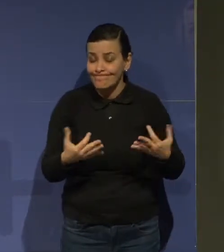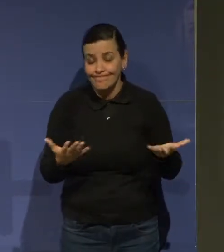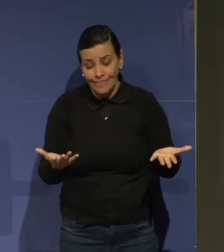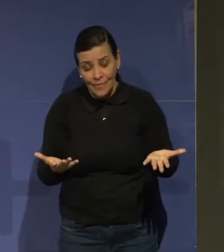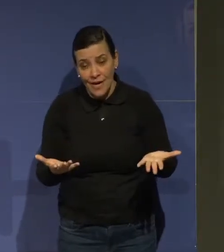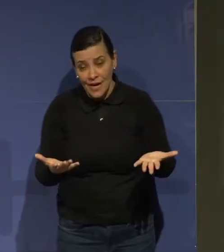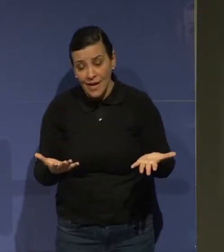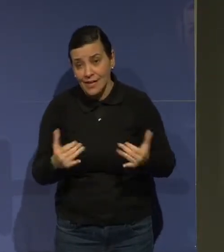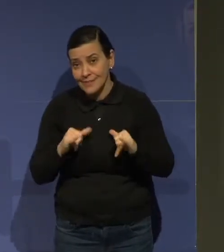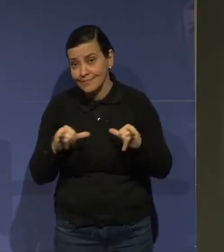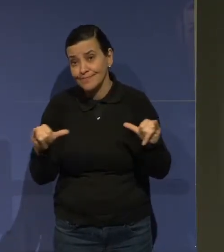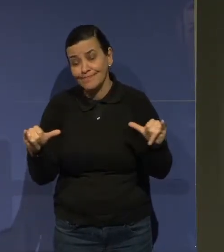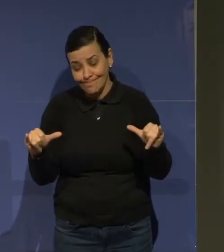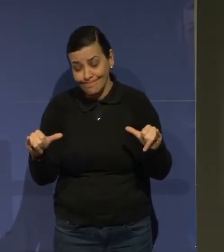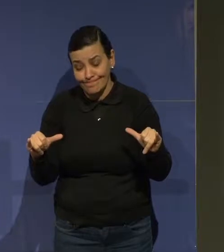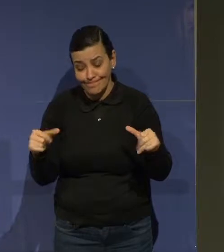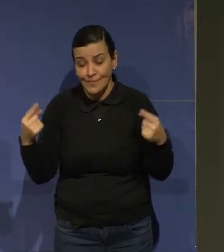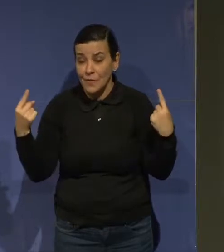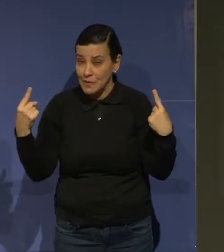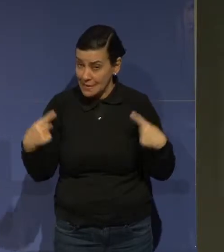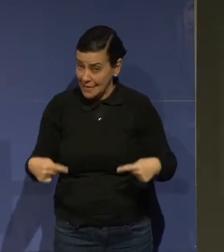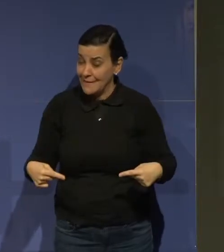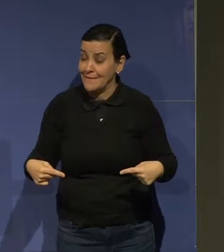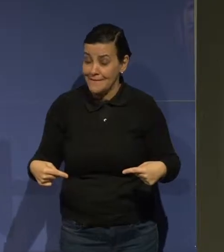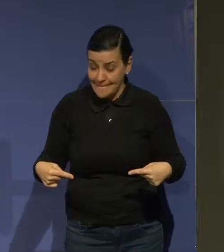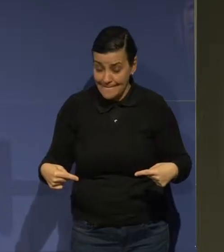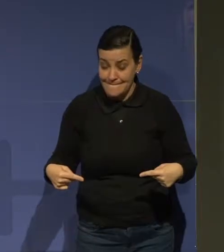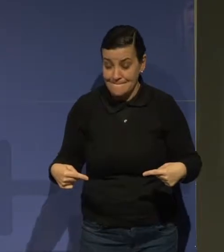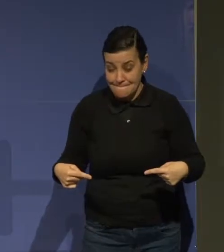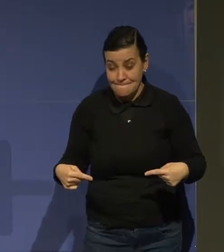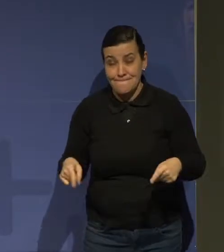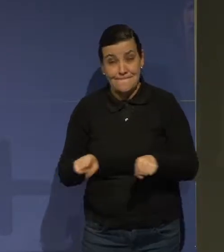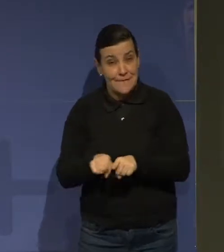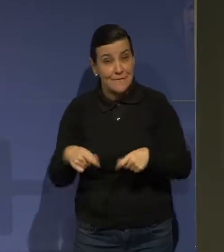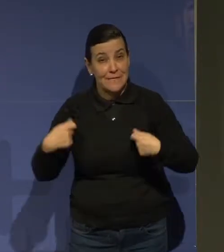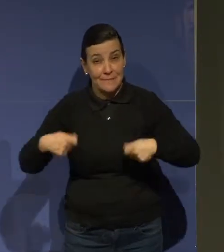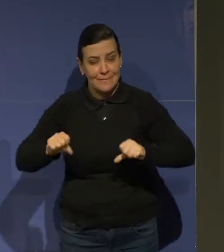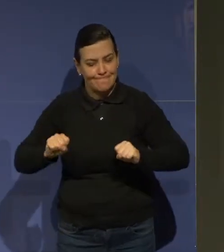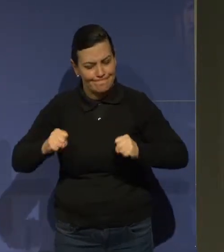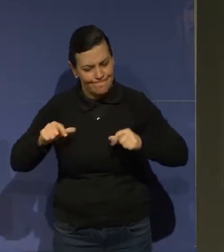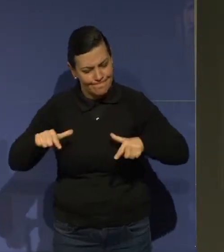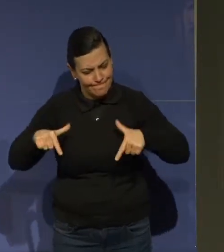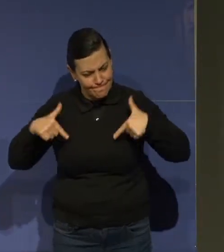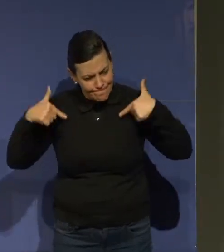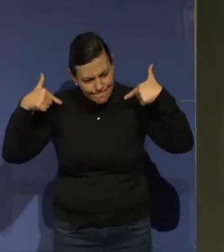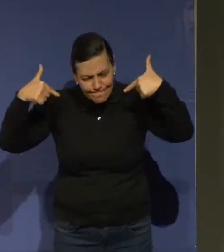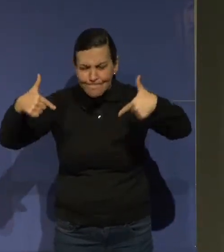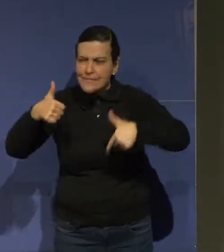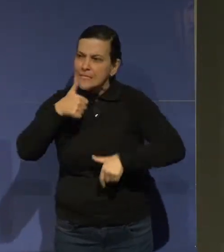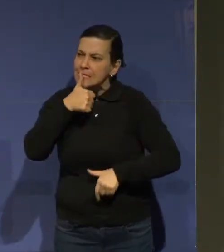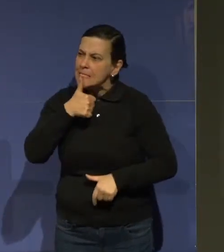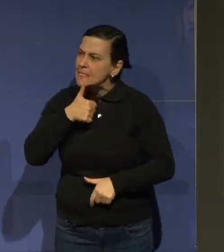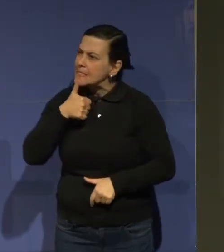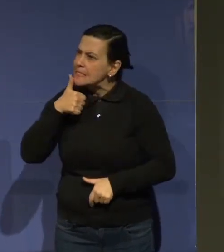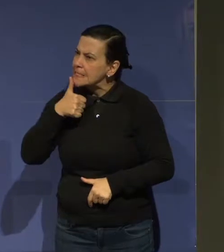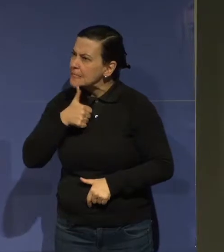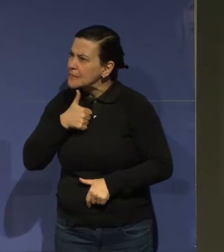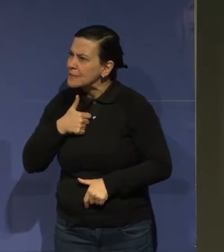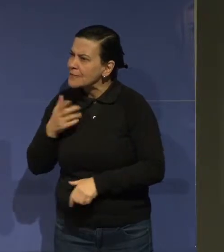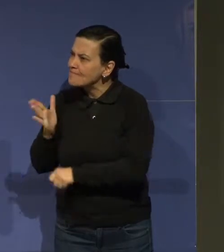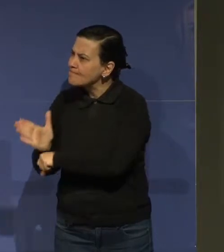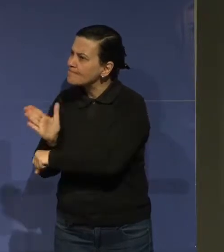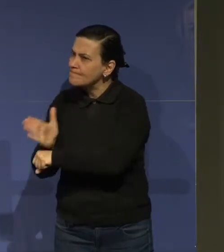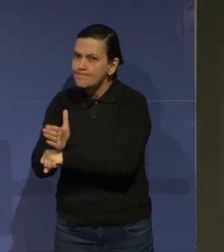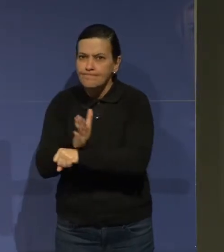quer dizer, são desafios e é desbravar lugares sem acessibilidade.